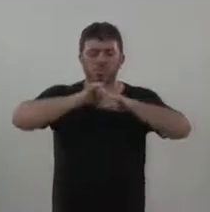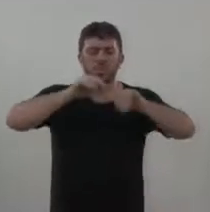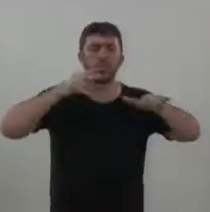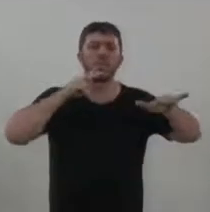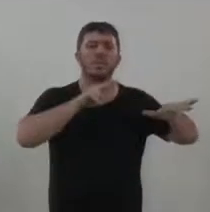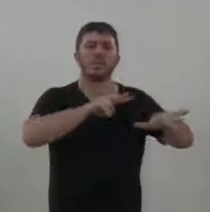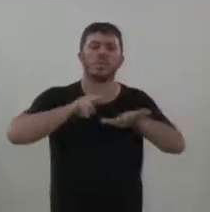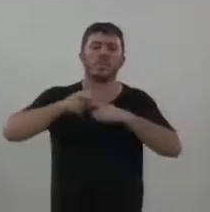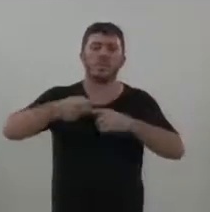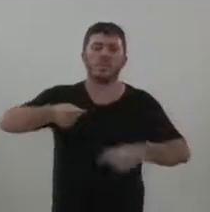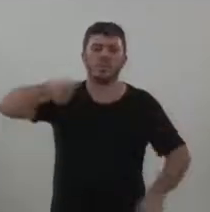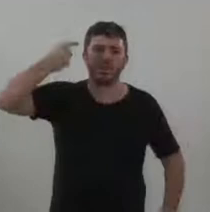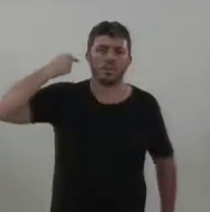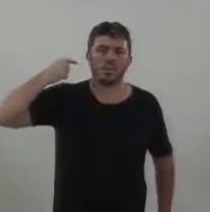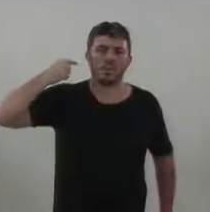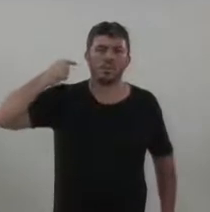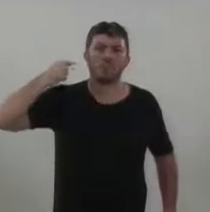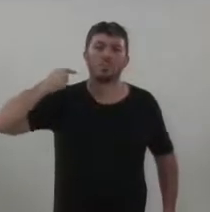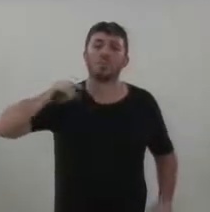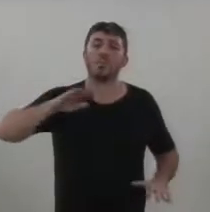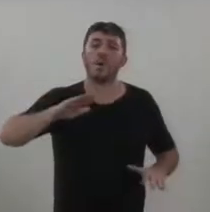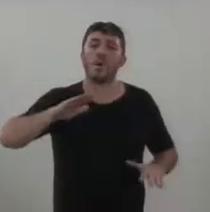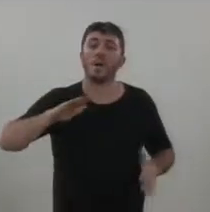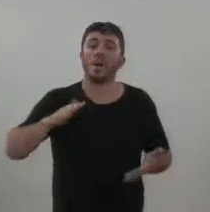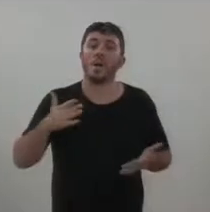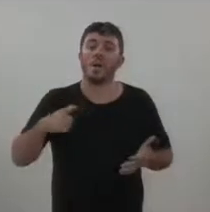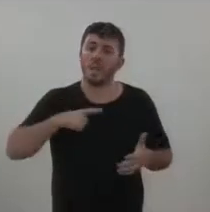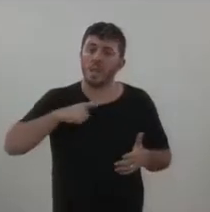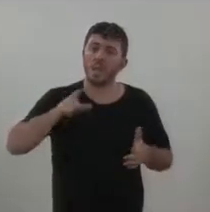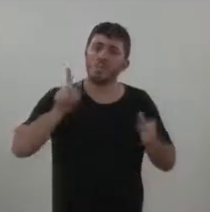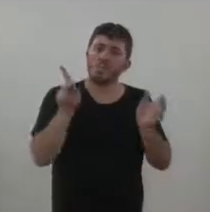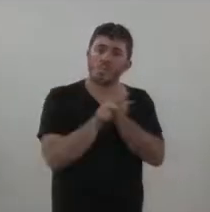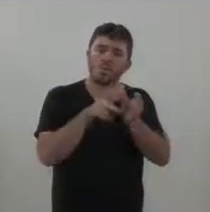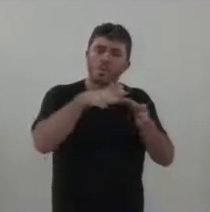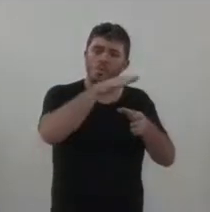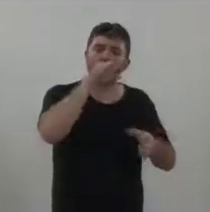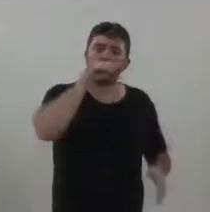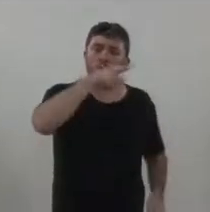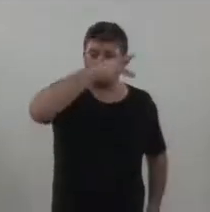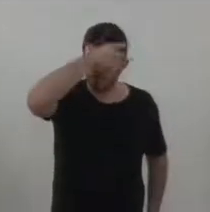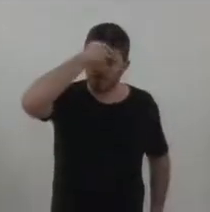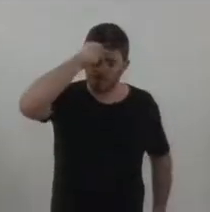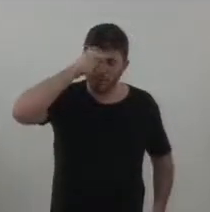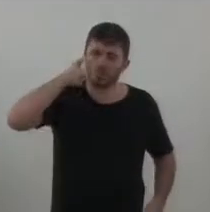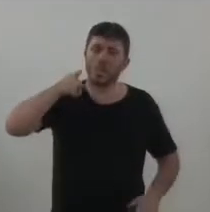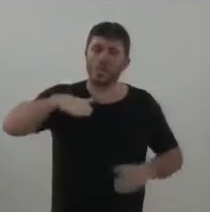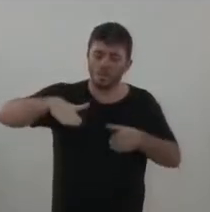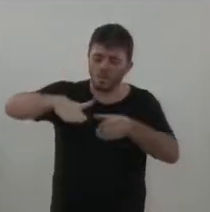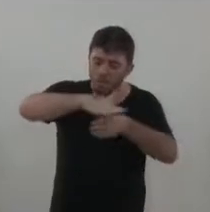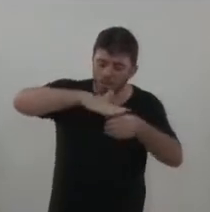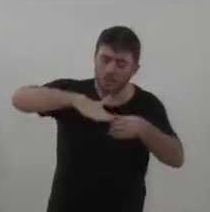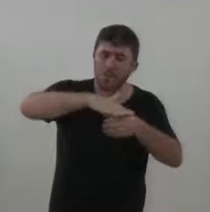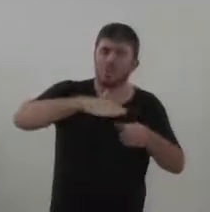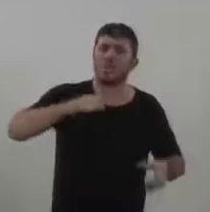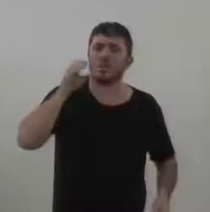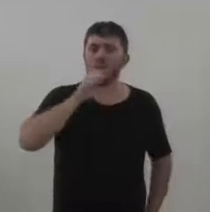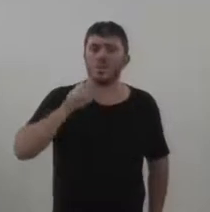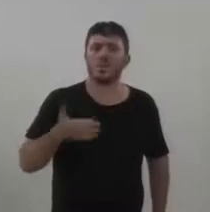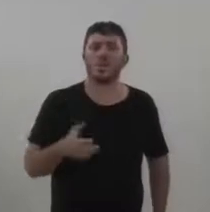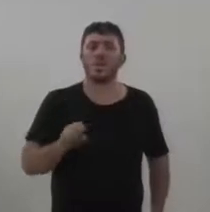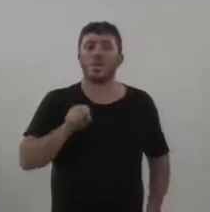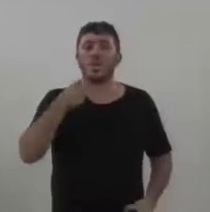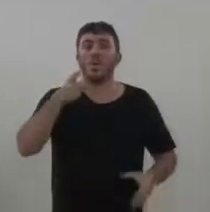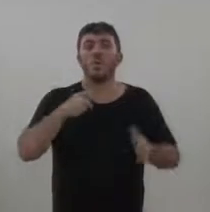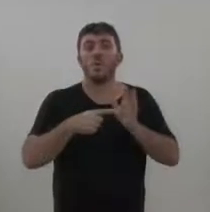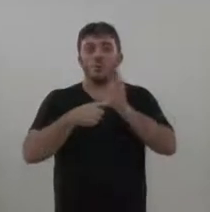vai contratar alguém, eu acho que não há necessidade, teria gente na Prefeitura que poderia recuperar, recuperem rápido. Ou, pelo menos, sinalizem que, se